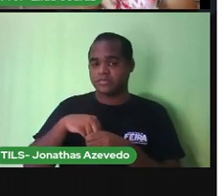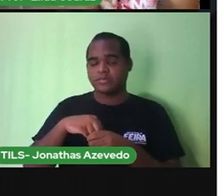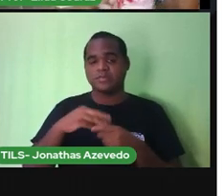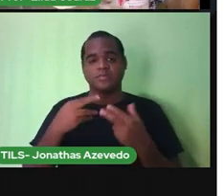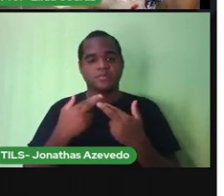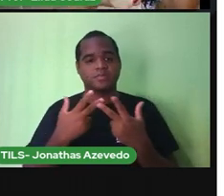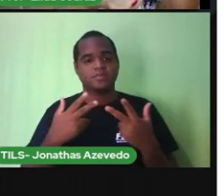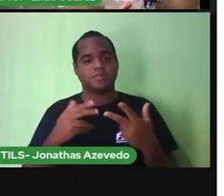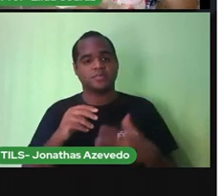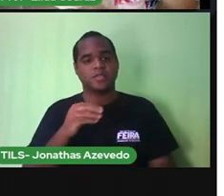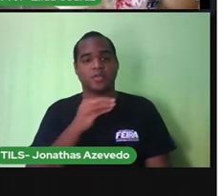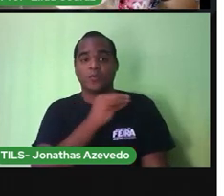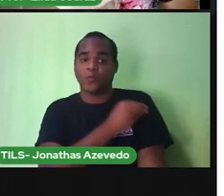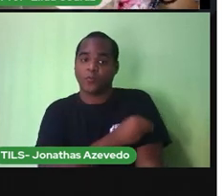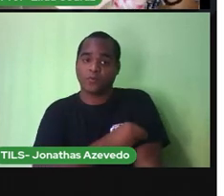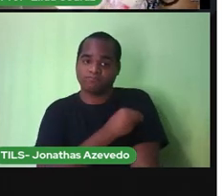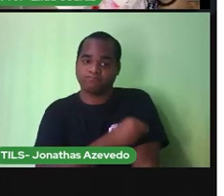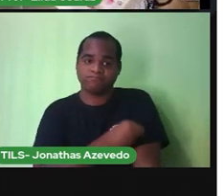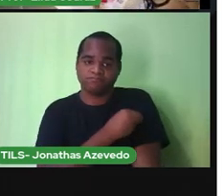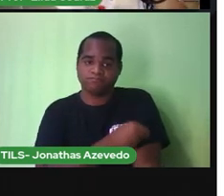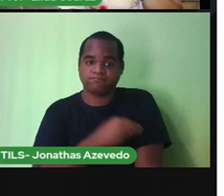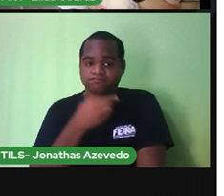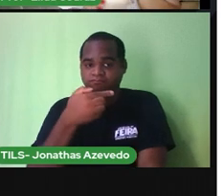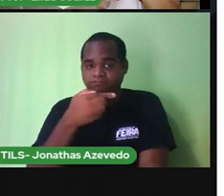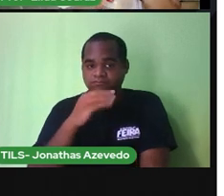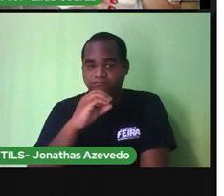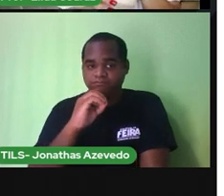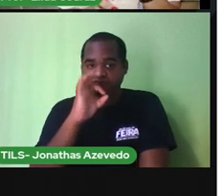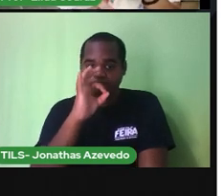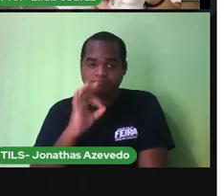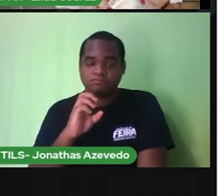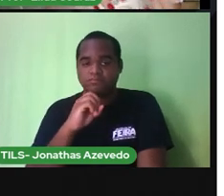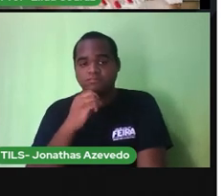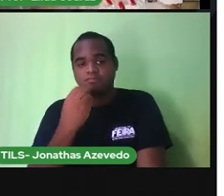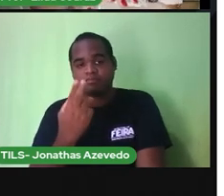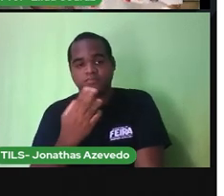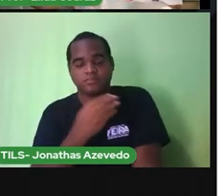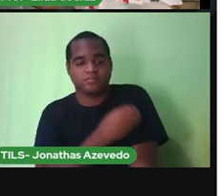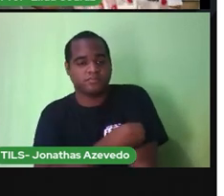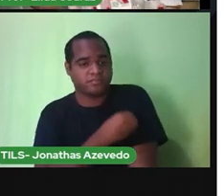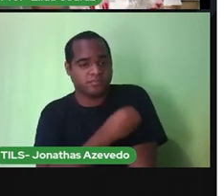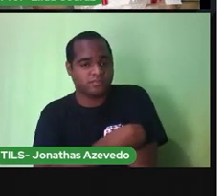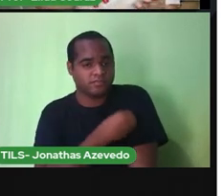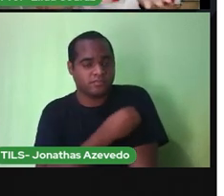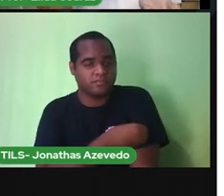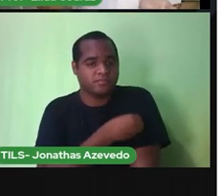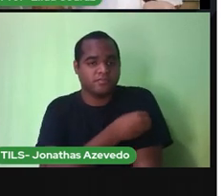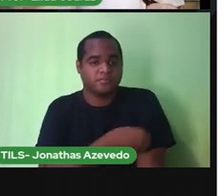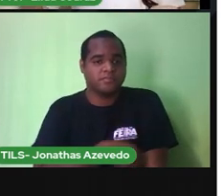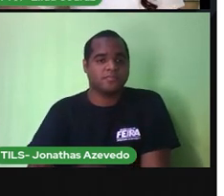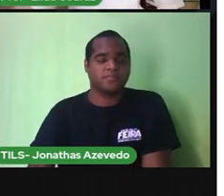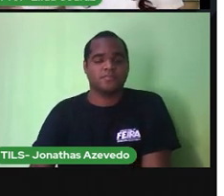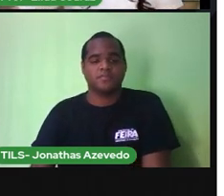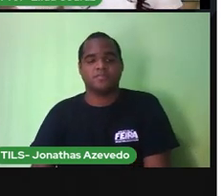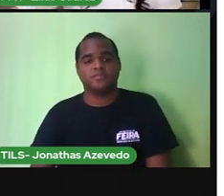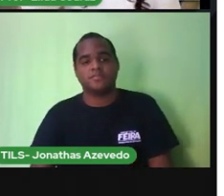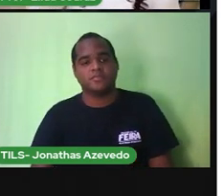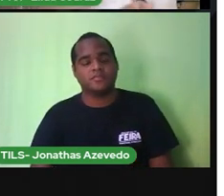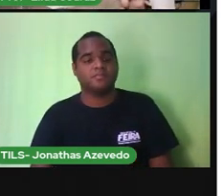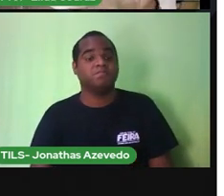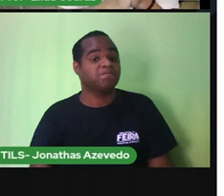É o álcool 70 ou álcool gel. Devido à pandemia,